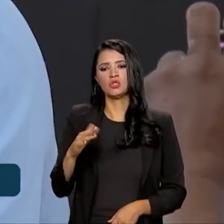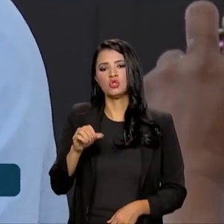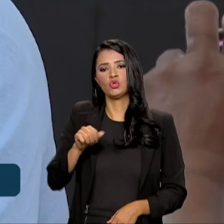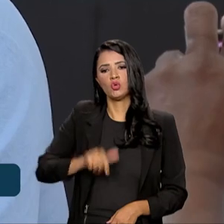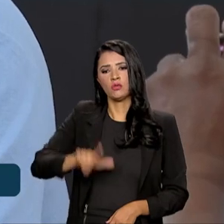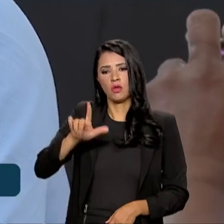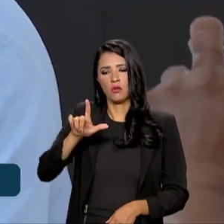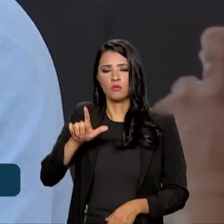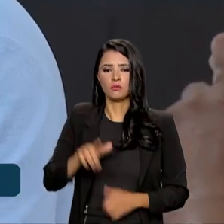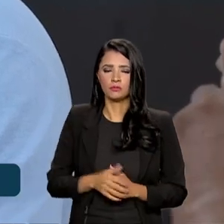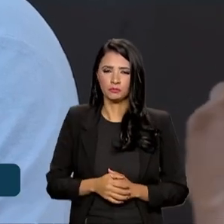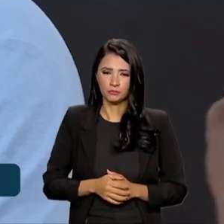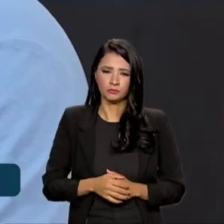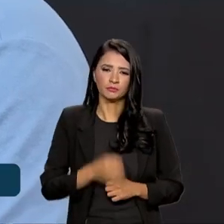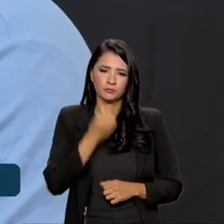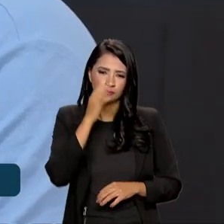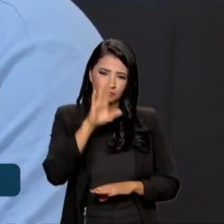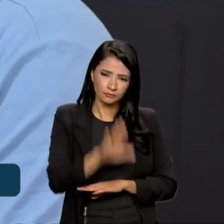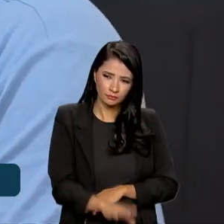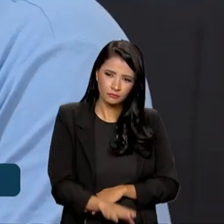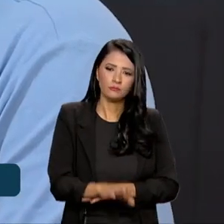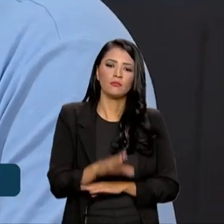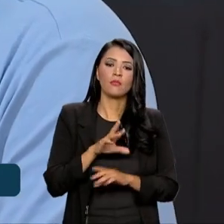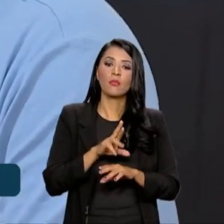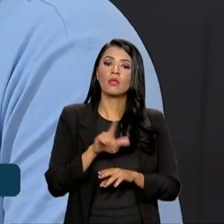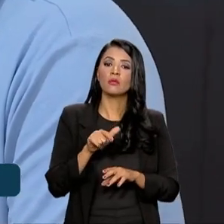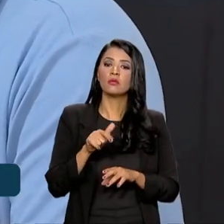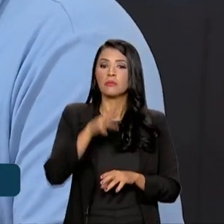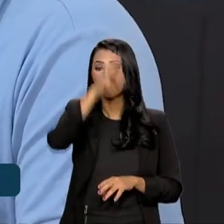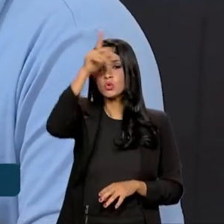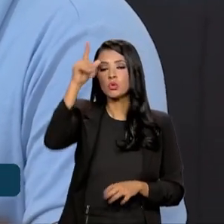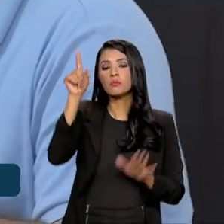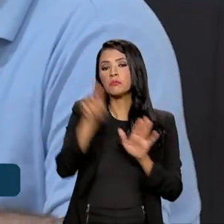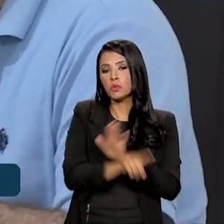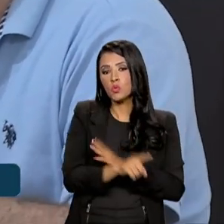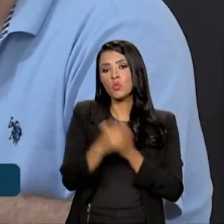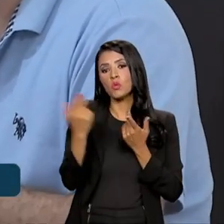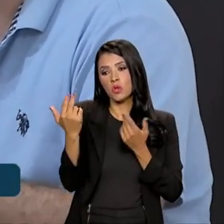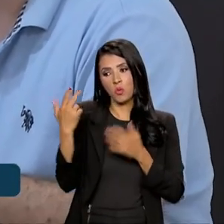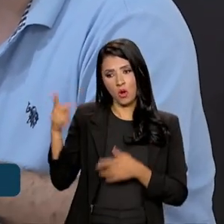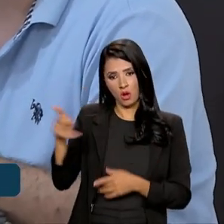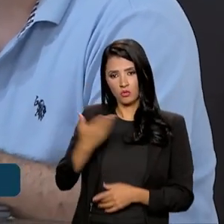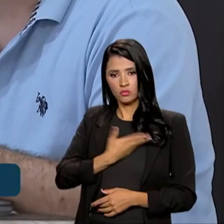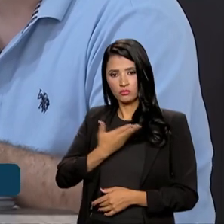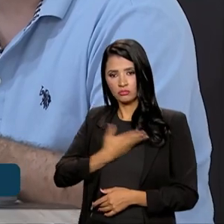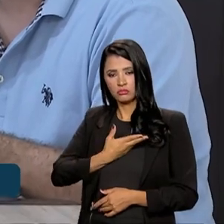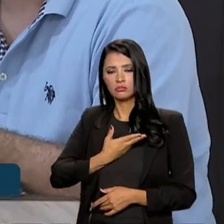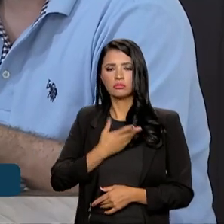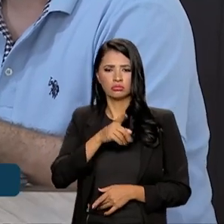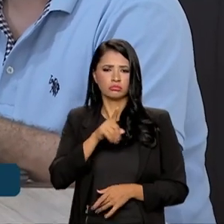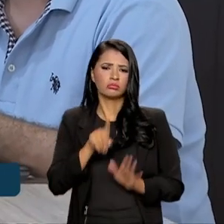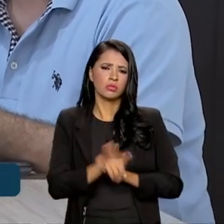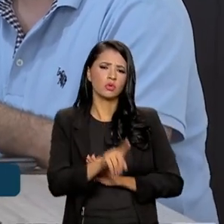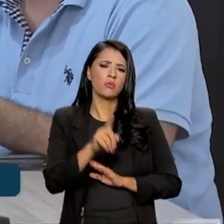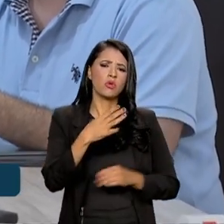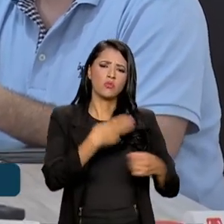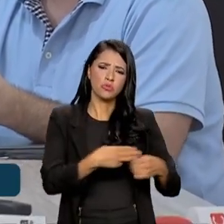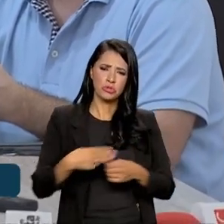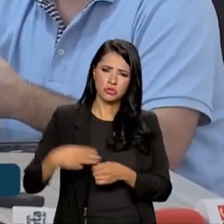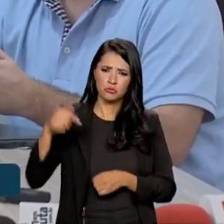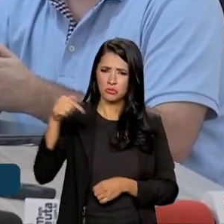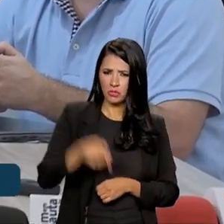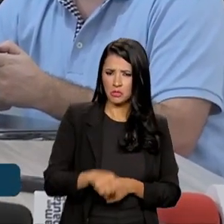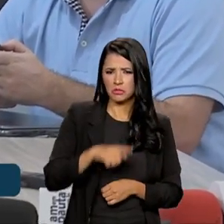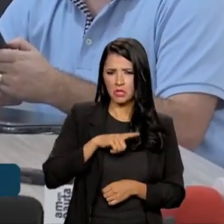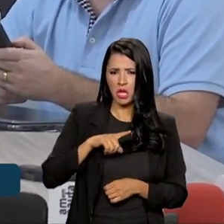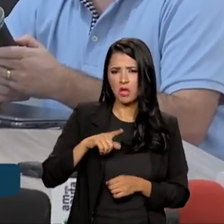Olá, boa tarde. Jair Beltrão, Rede Amazônica. A pergunta é na mesma linha do colega aí, e diz respeito aos municípios aqui da região.